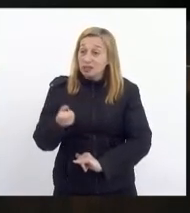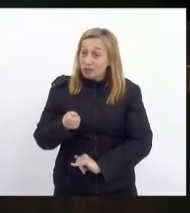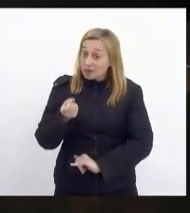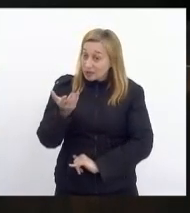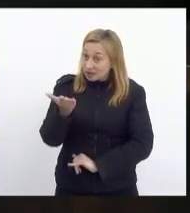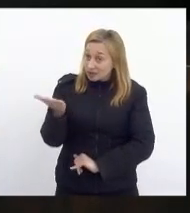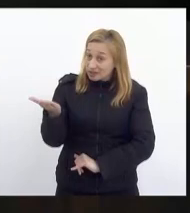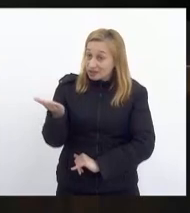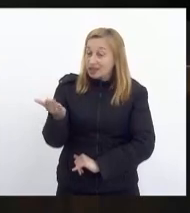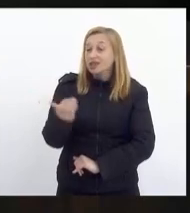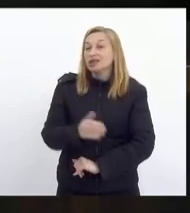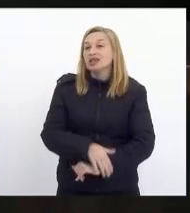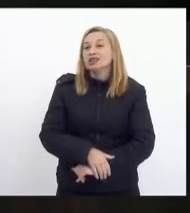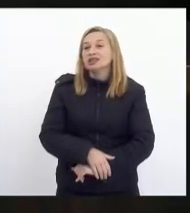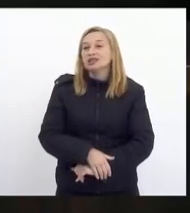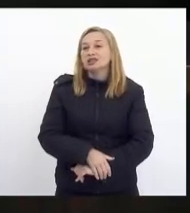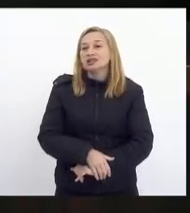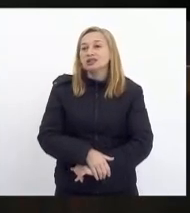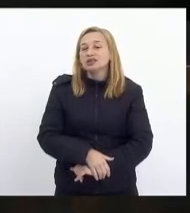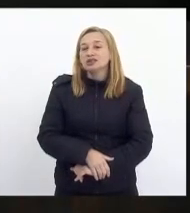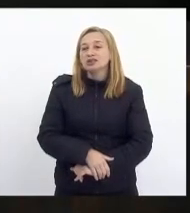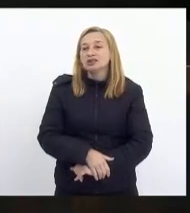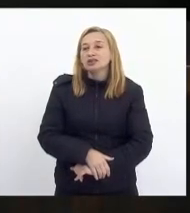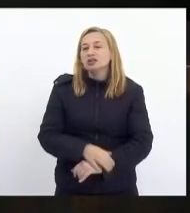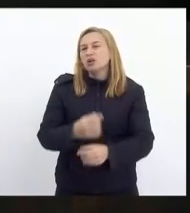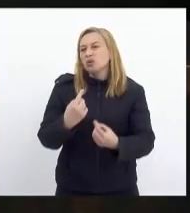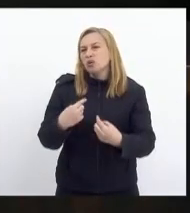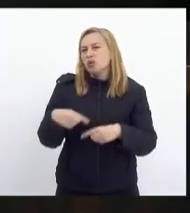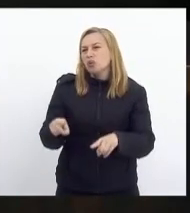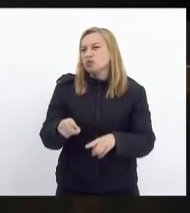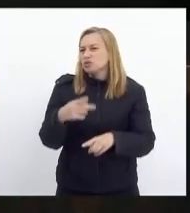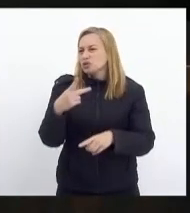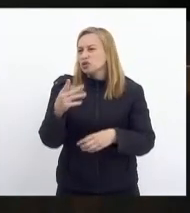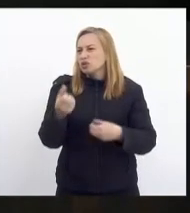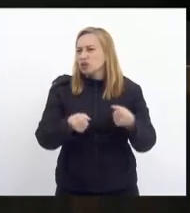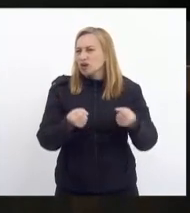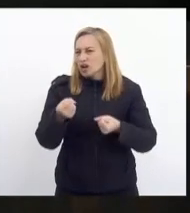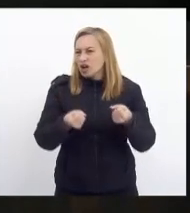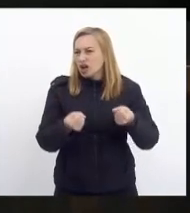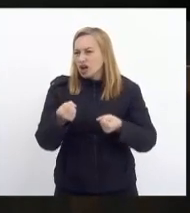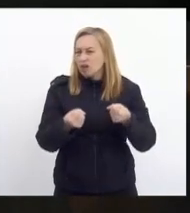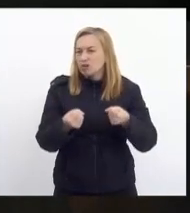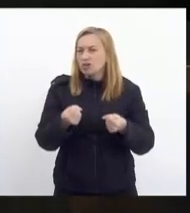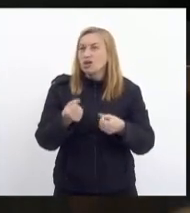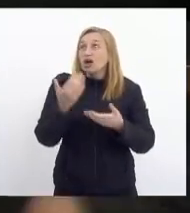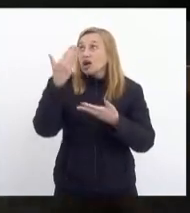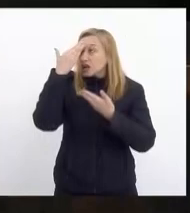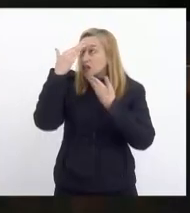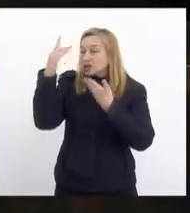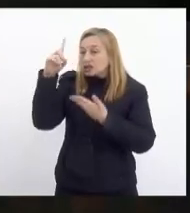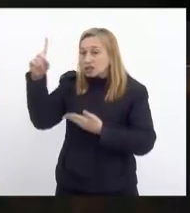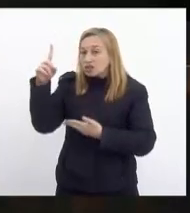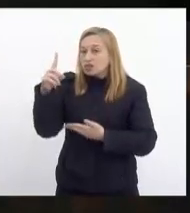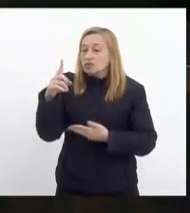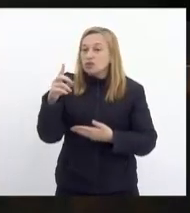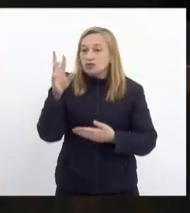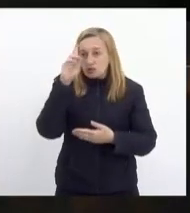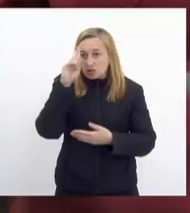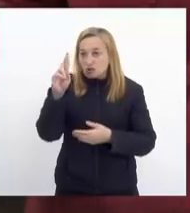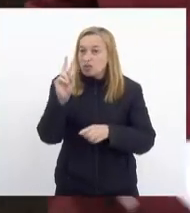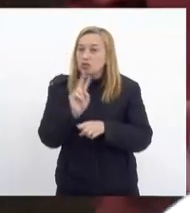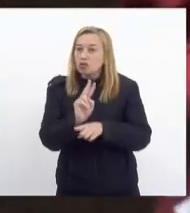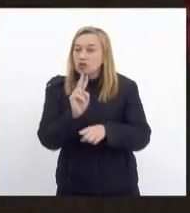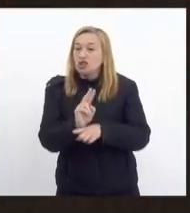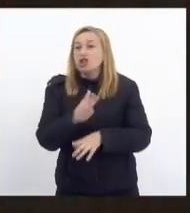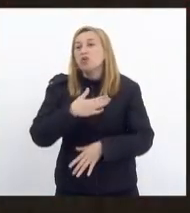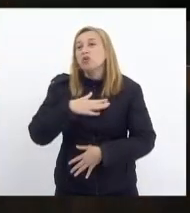ataques ao seu automóvel, o seu carro, graças a Deus, nem o senhor, nem o seu motorista. Não foi o